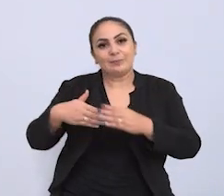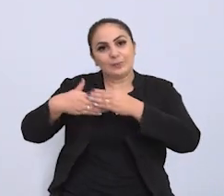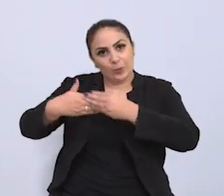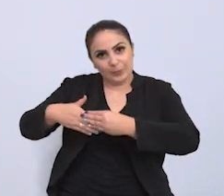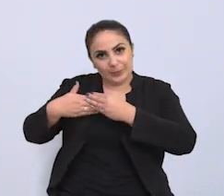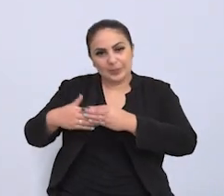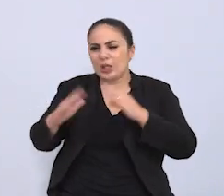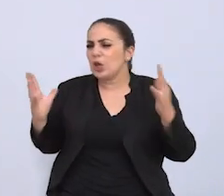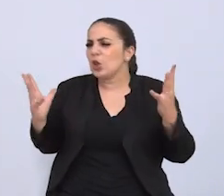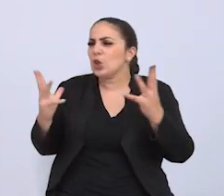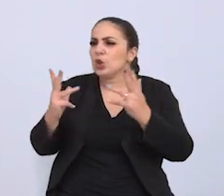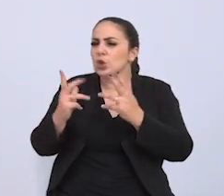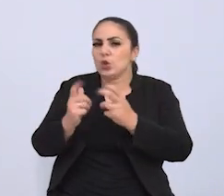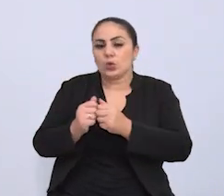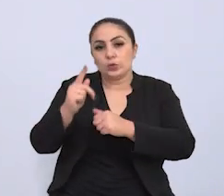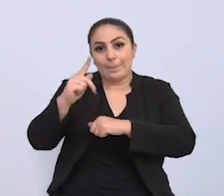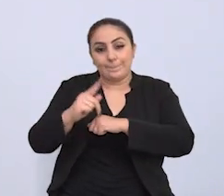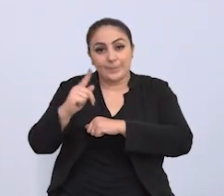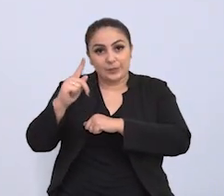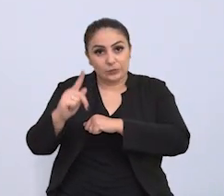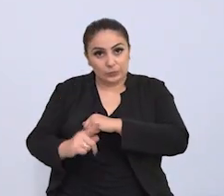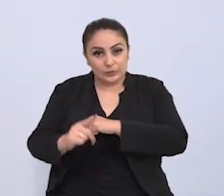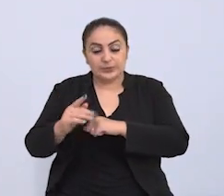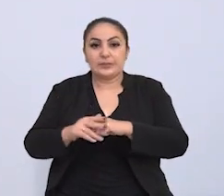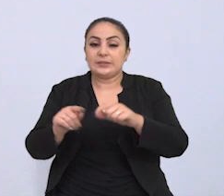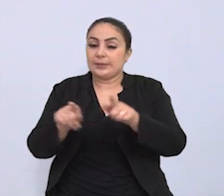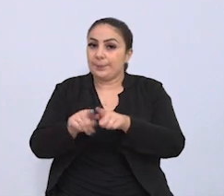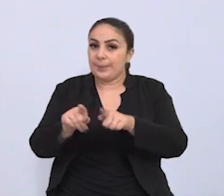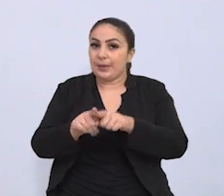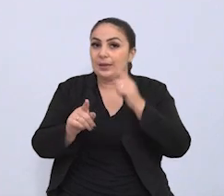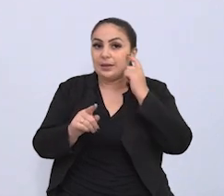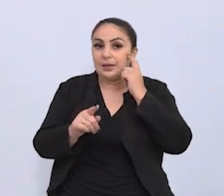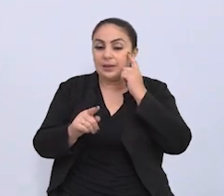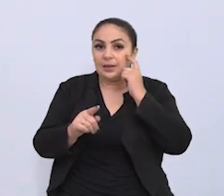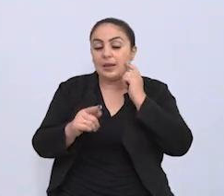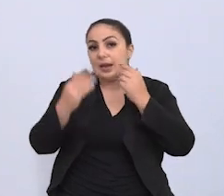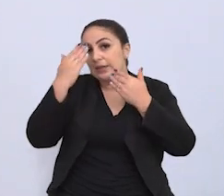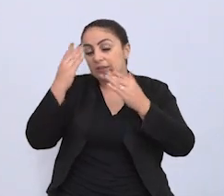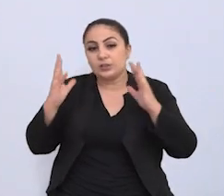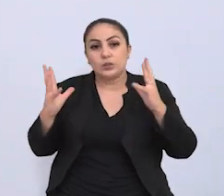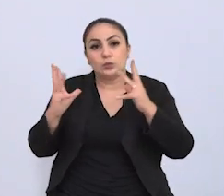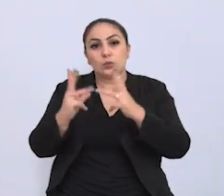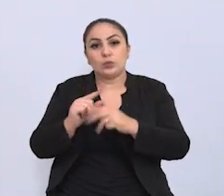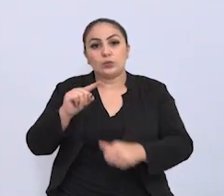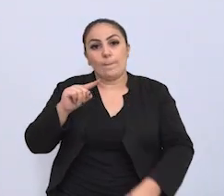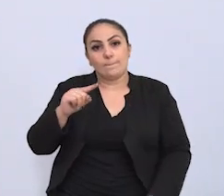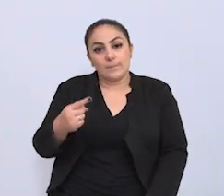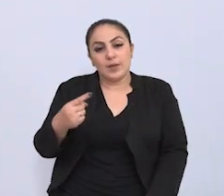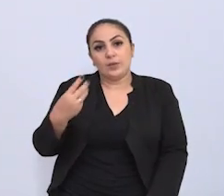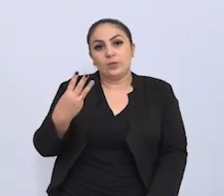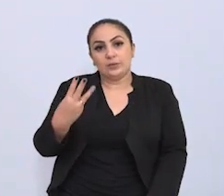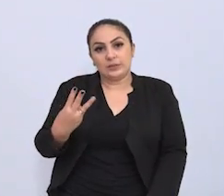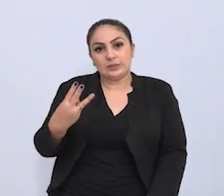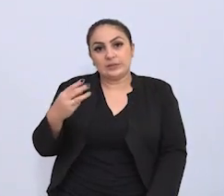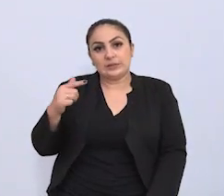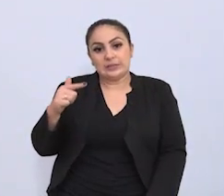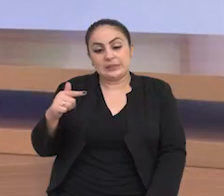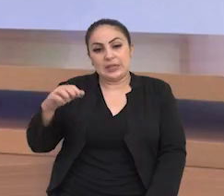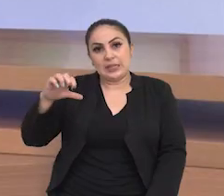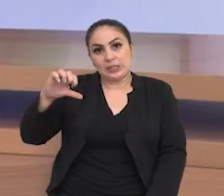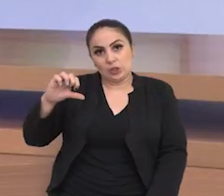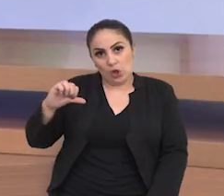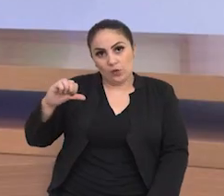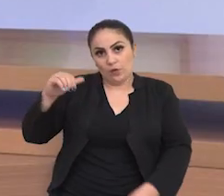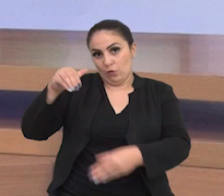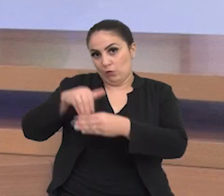Cumprimento a todos os patrofundentes. Agradeço a todos os 1.379